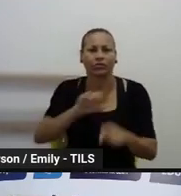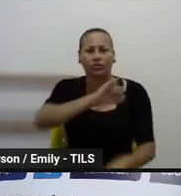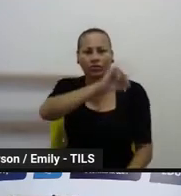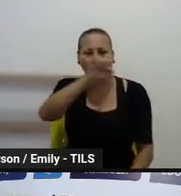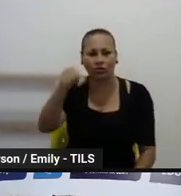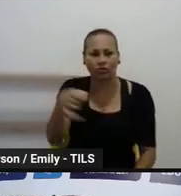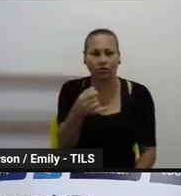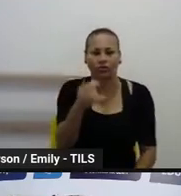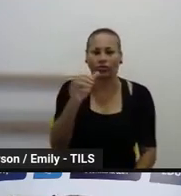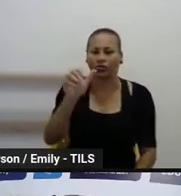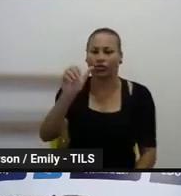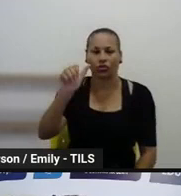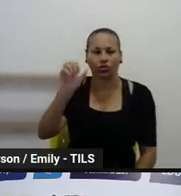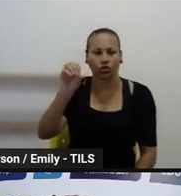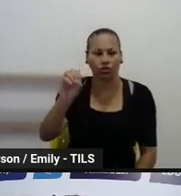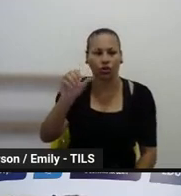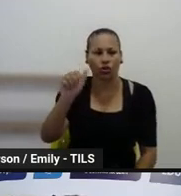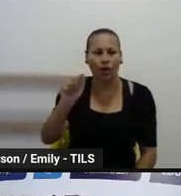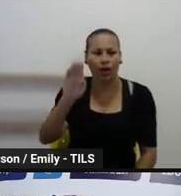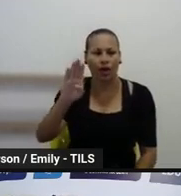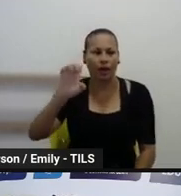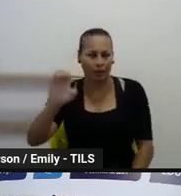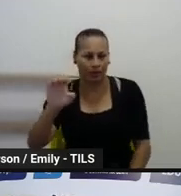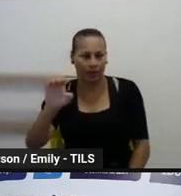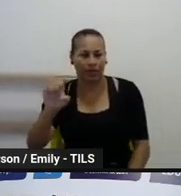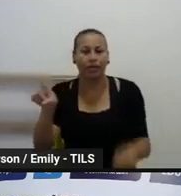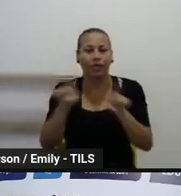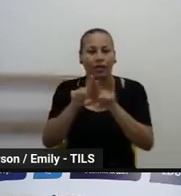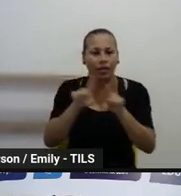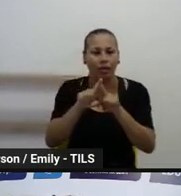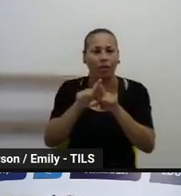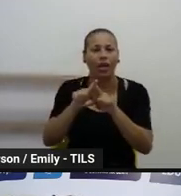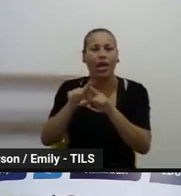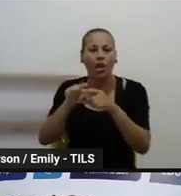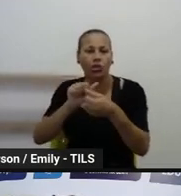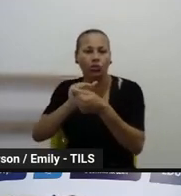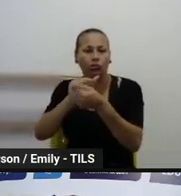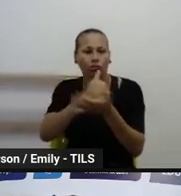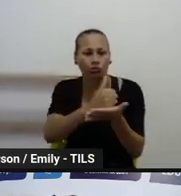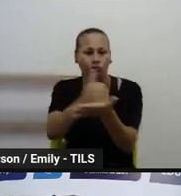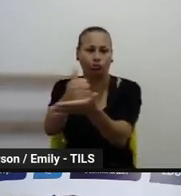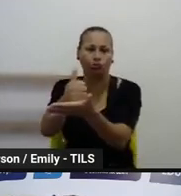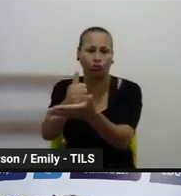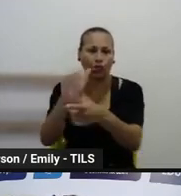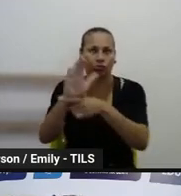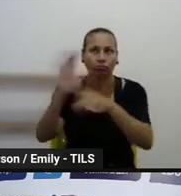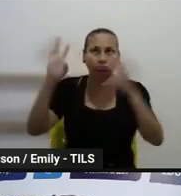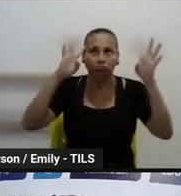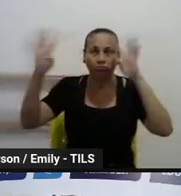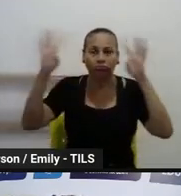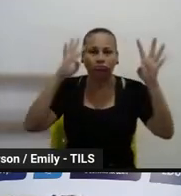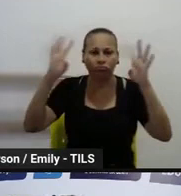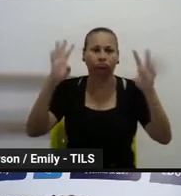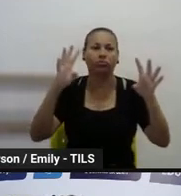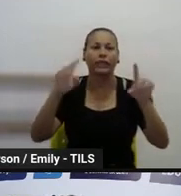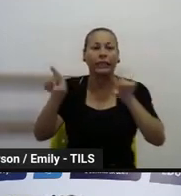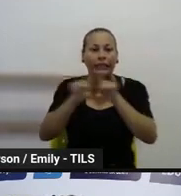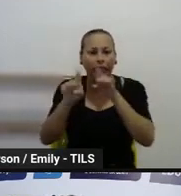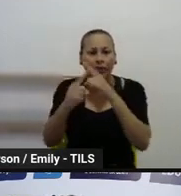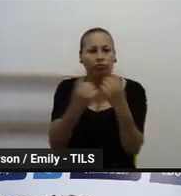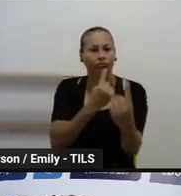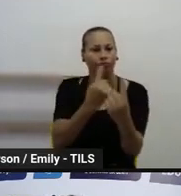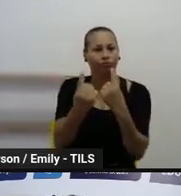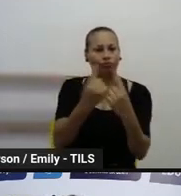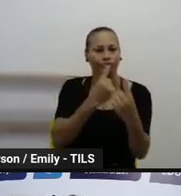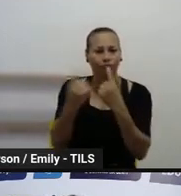traz que é de suma importância o acompanhamento de boas ações educacionais que envolvam a reflexão e o diálogo escolar e